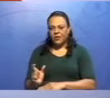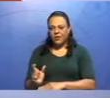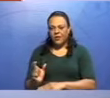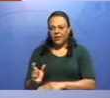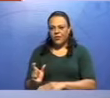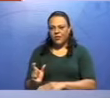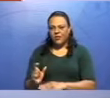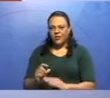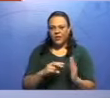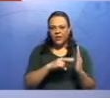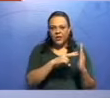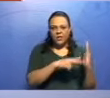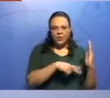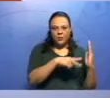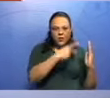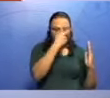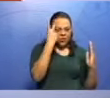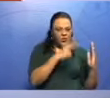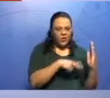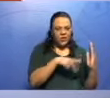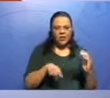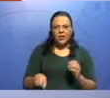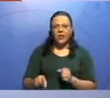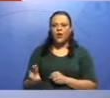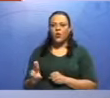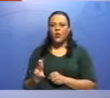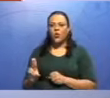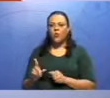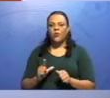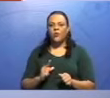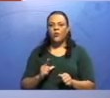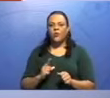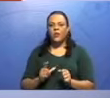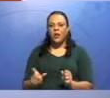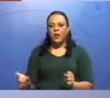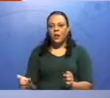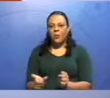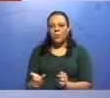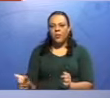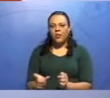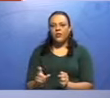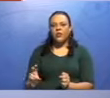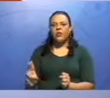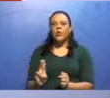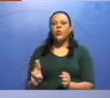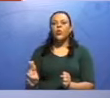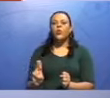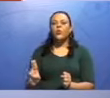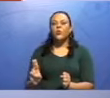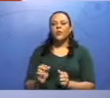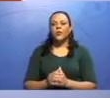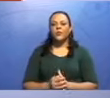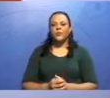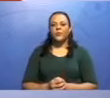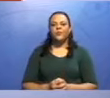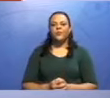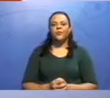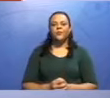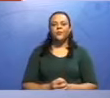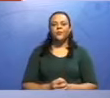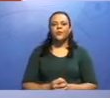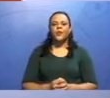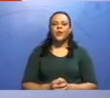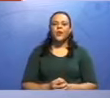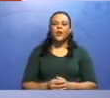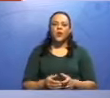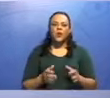nome. E, portanto, eu tenho um predicado nominal. Nominal de nome, entendeu? Agora,